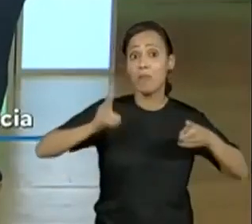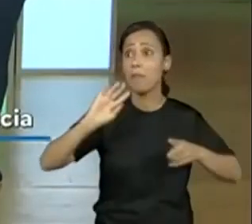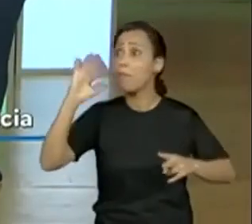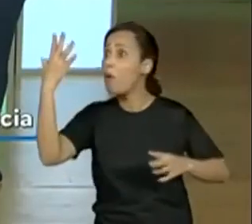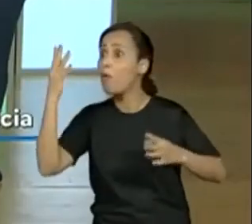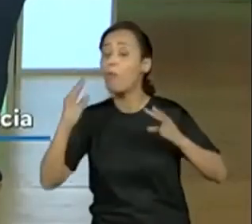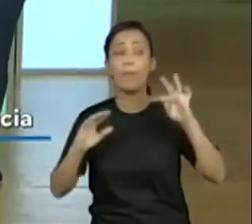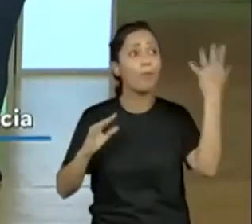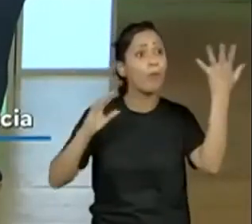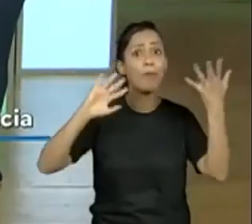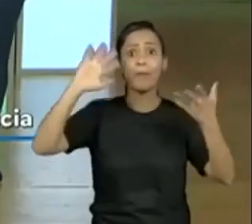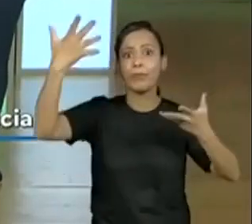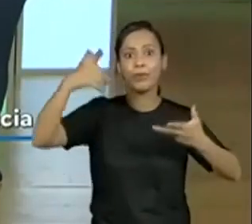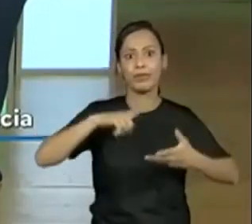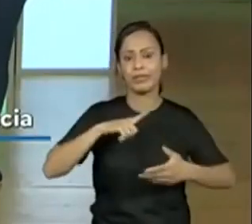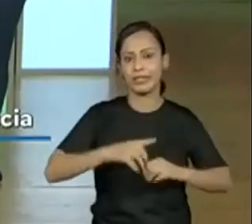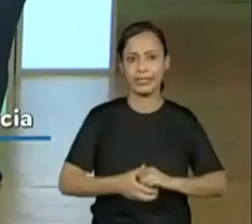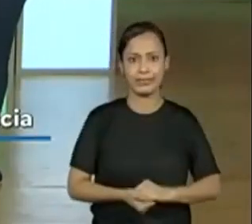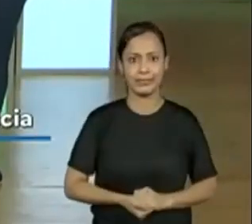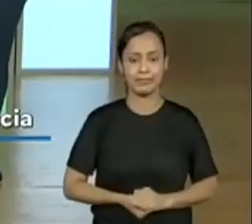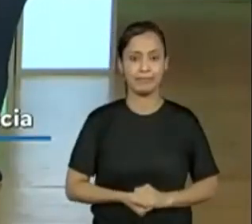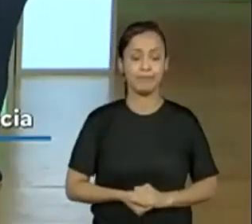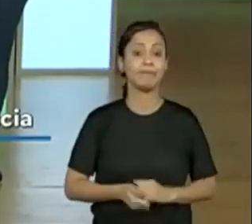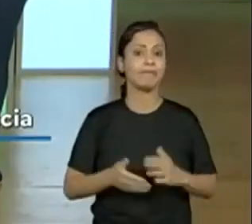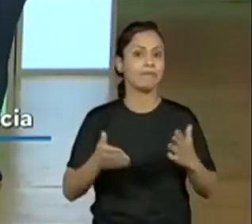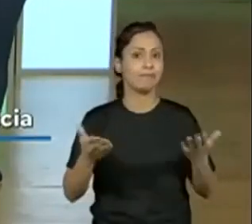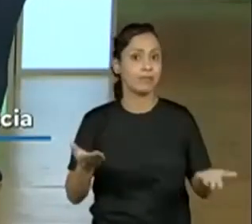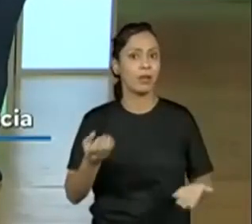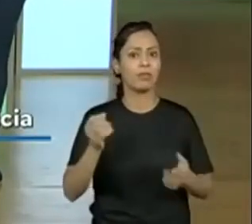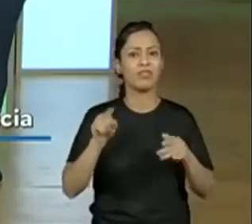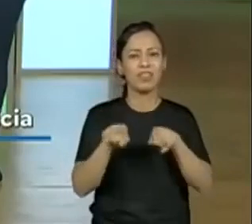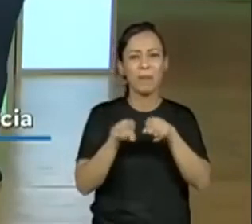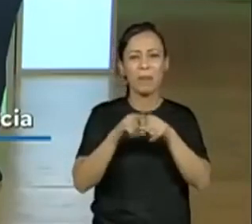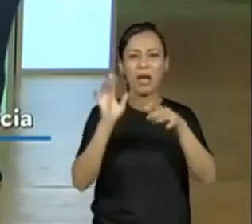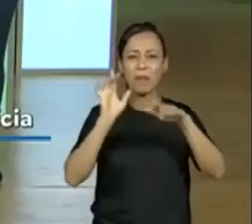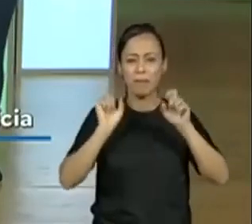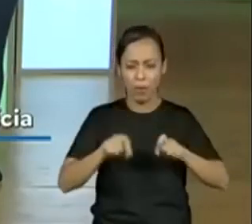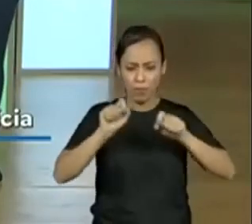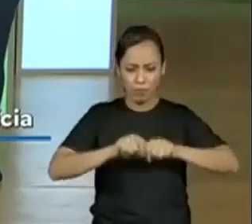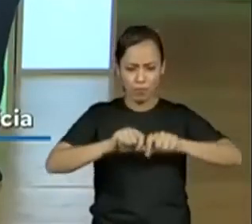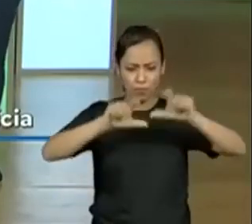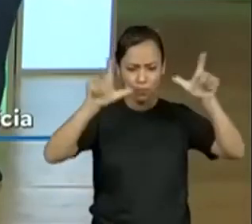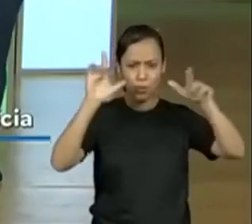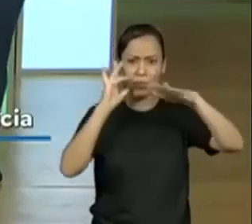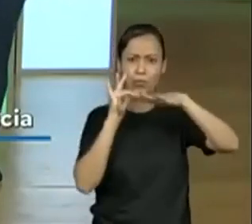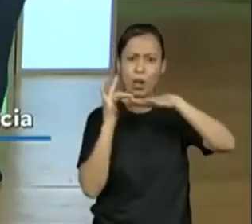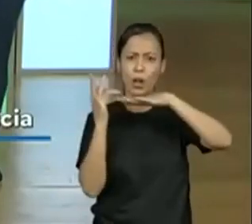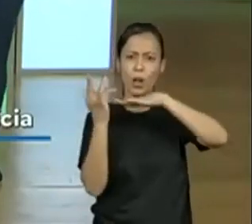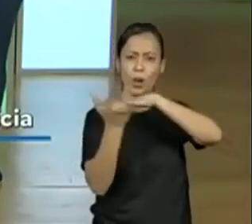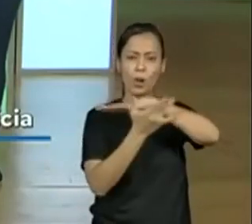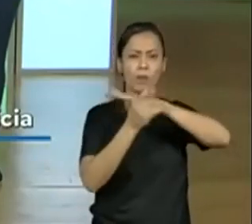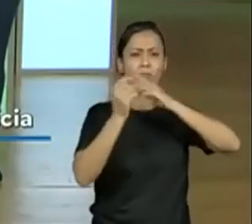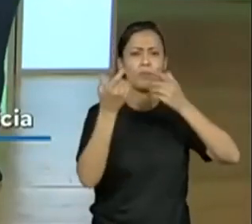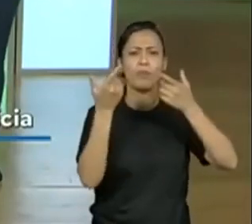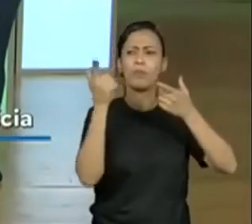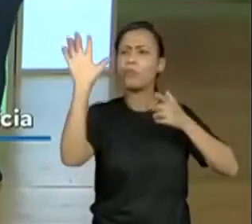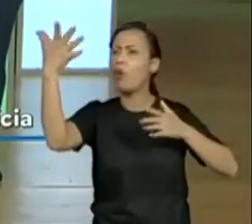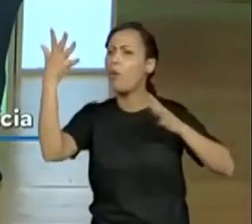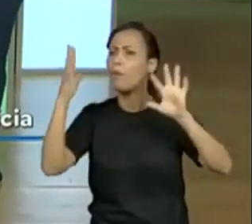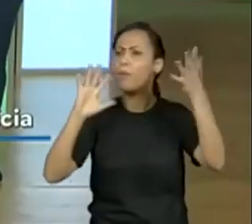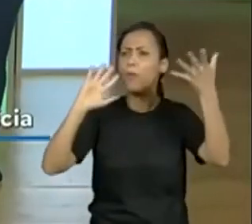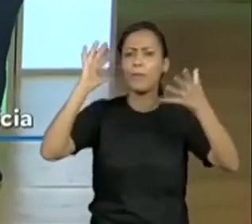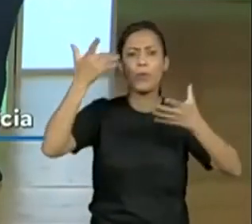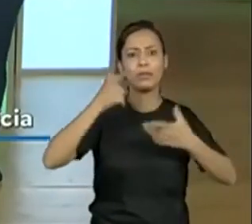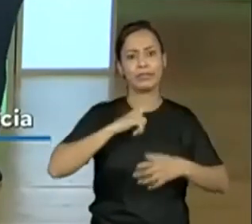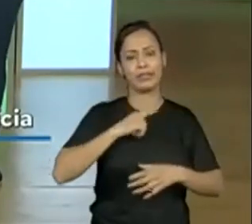moda, E circula bastante aí em todos, nas redes sociais, na televisão, no jornal impresso, em